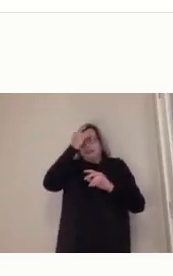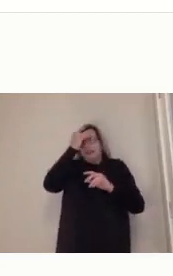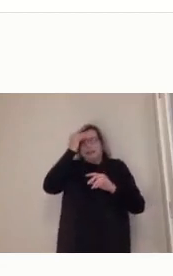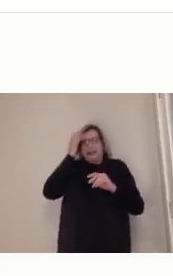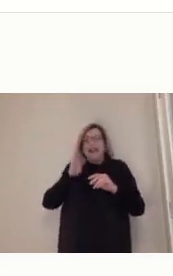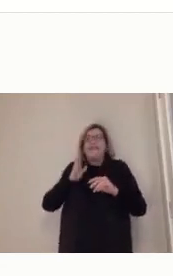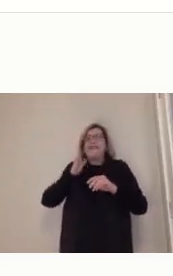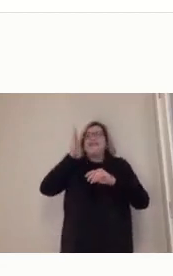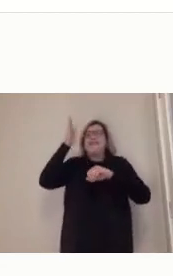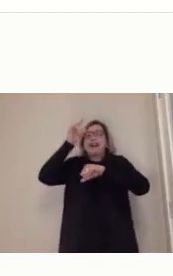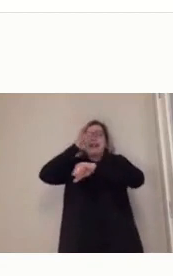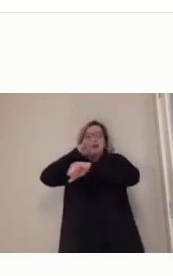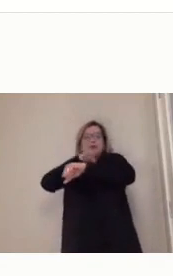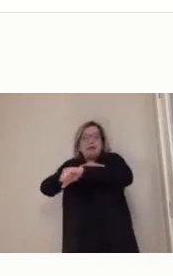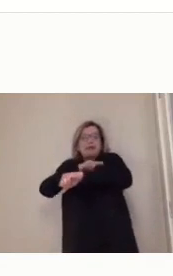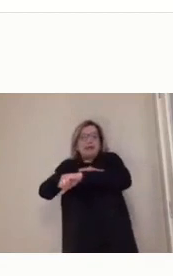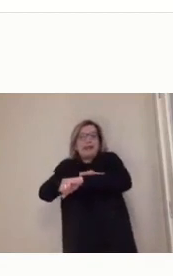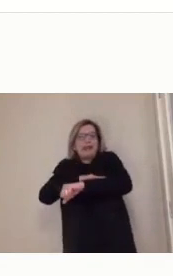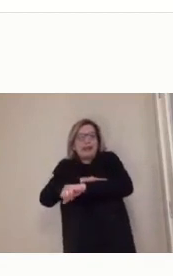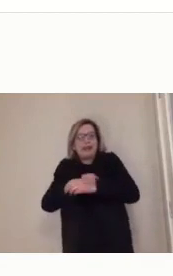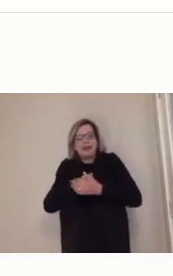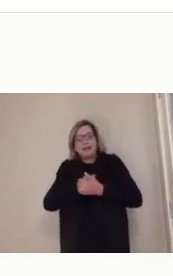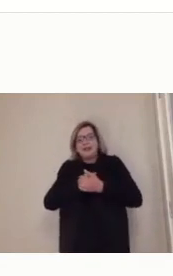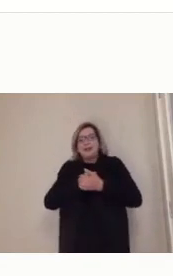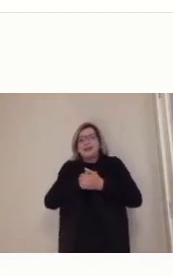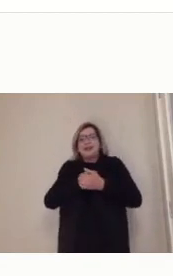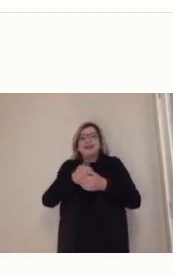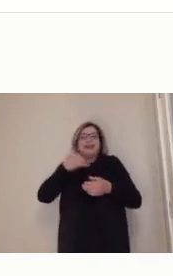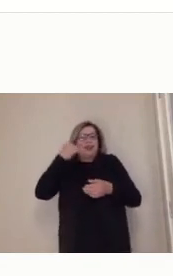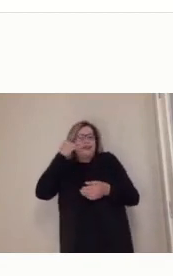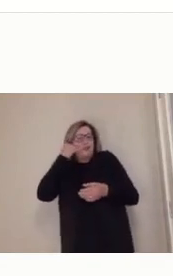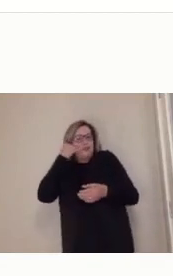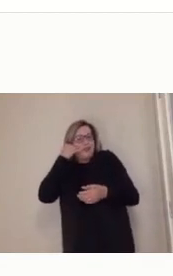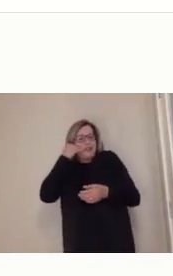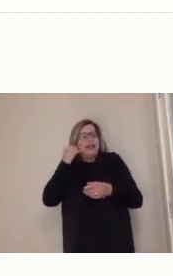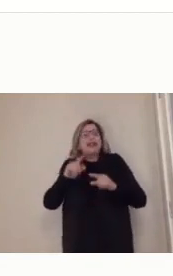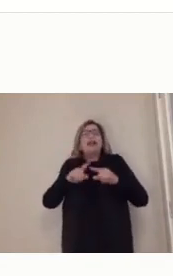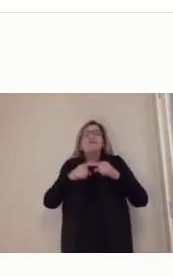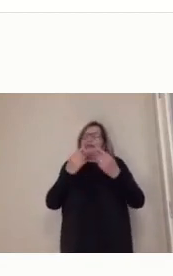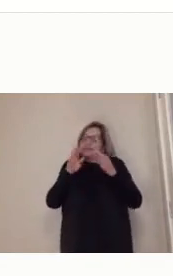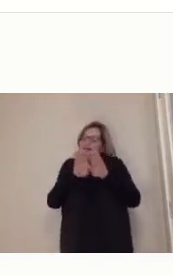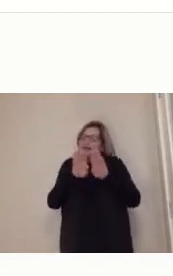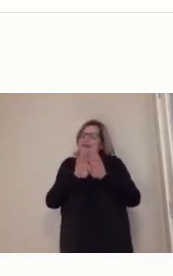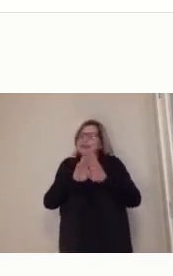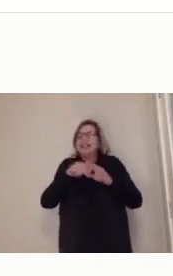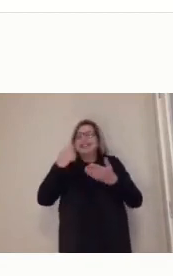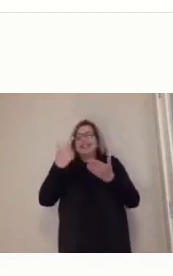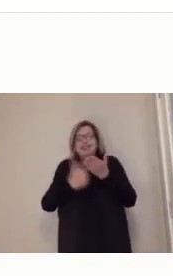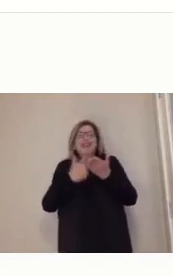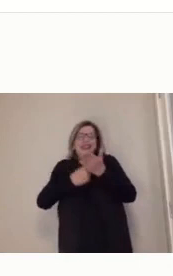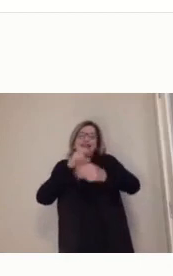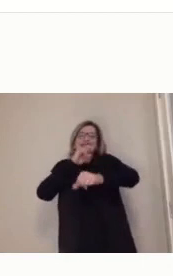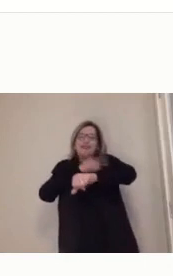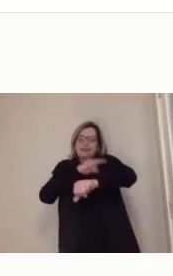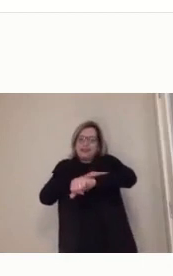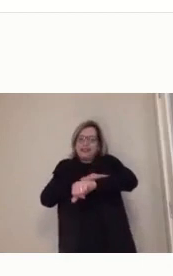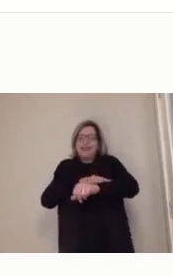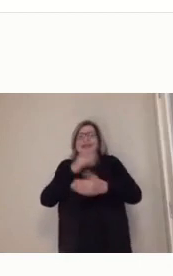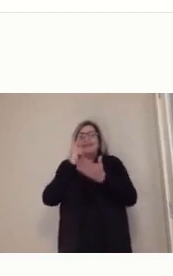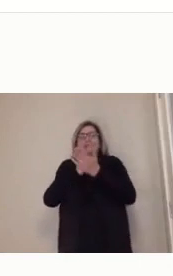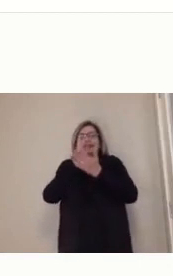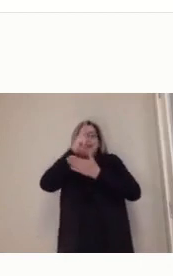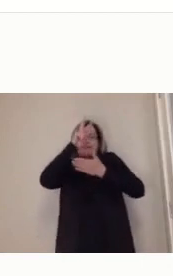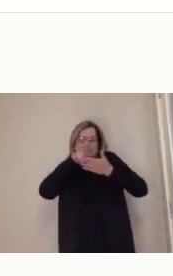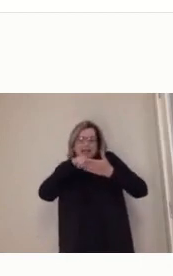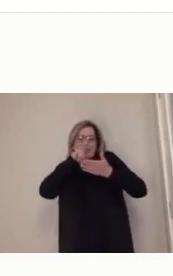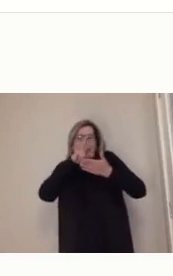ainda lê muito. Então, o livro nunca vai morrer. O livro sempre vai ser um saber constituído. Embora a gente já saiba que